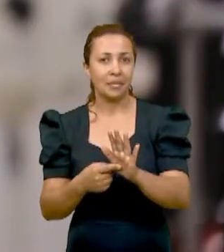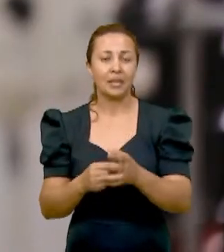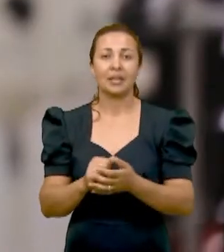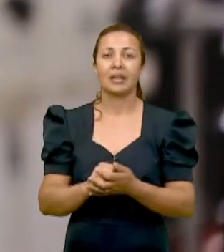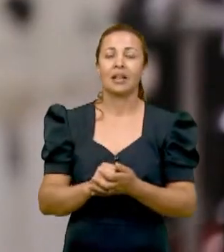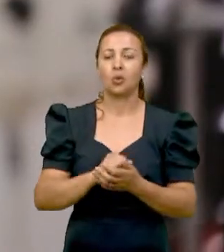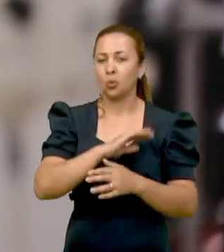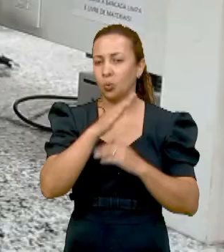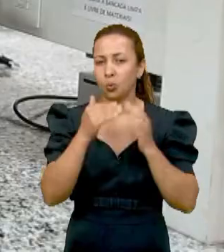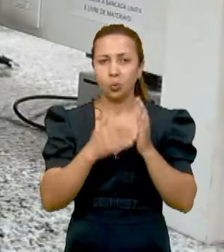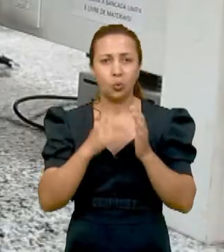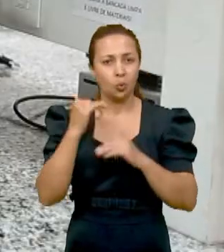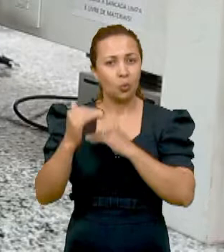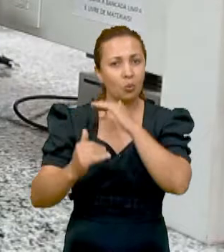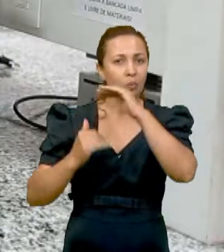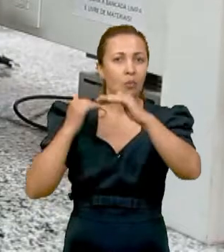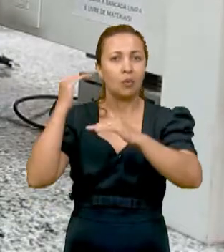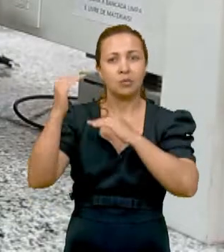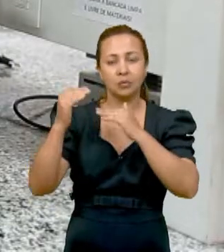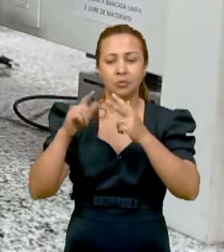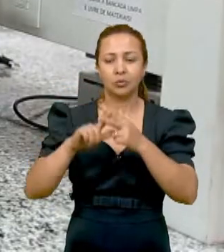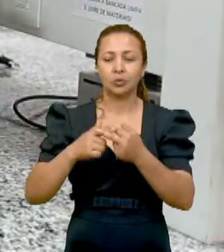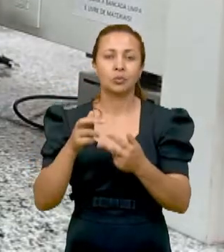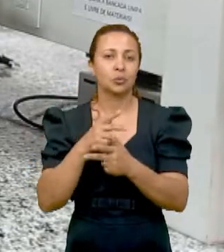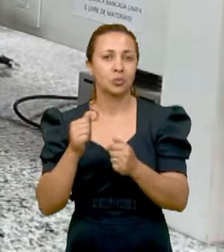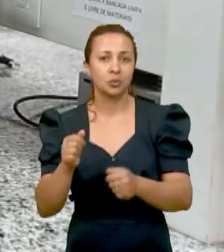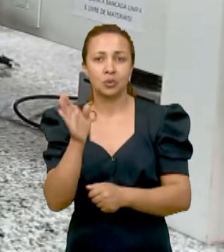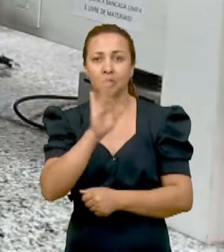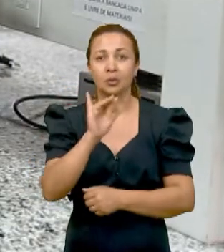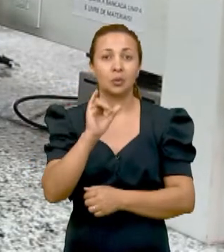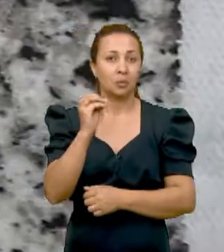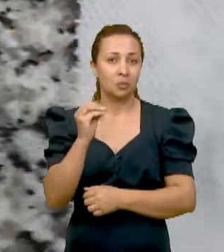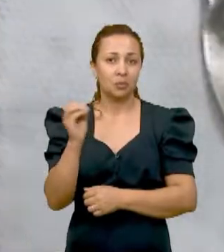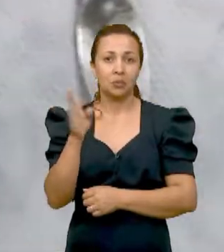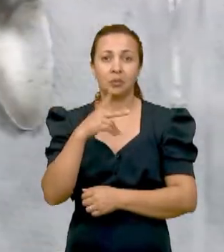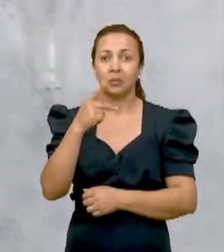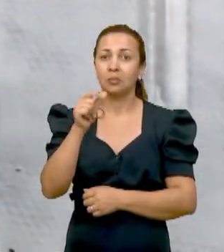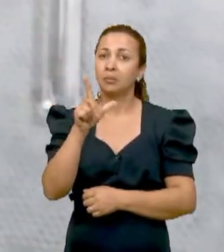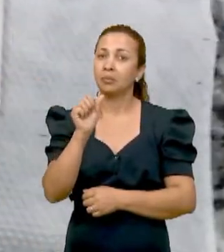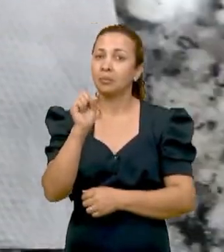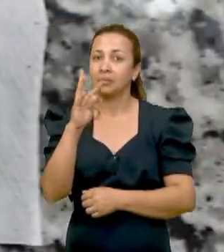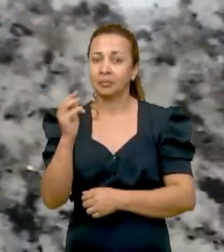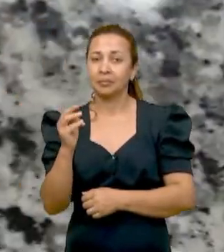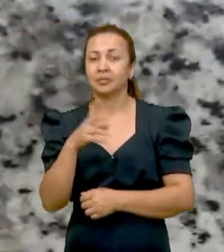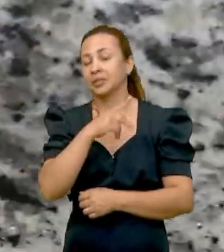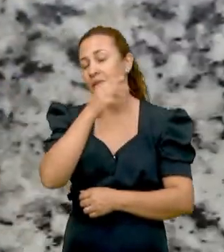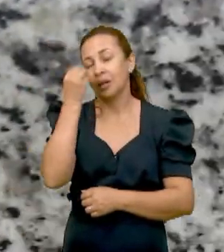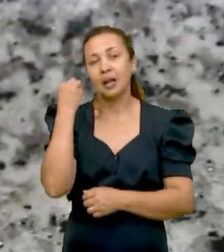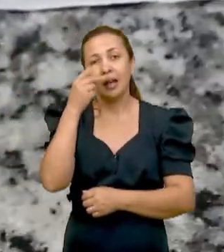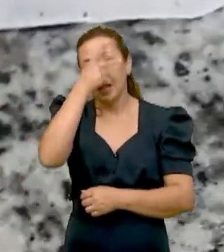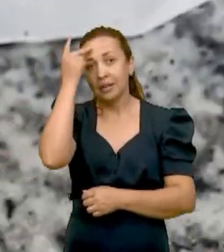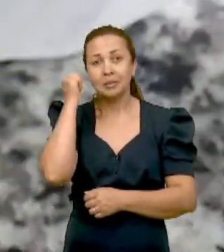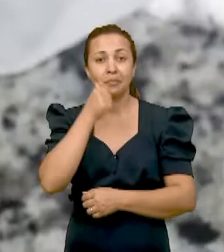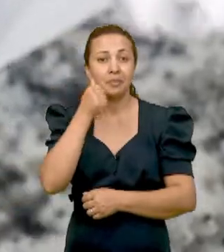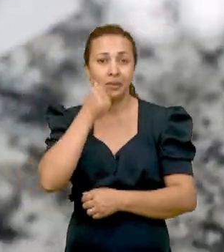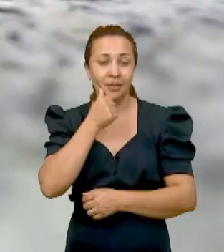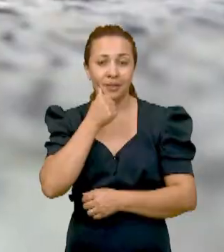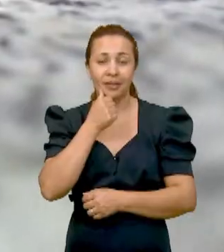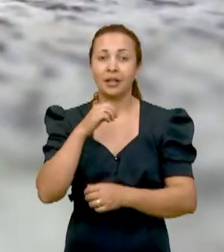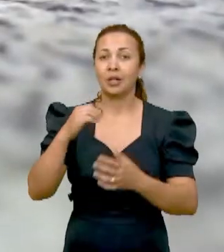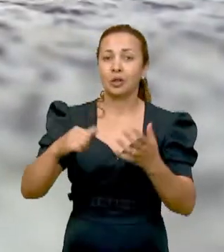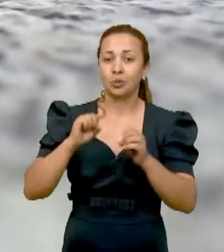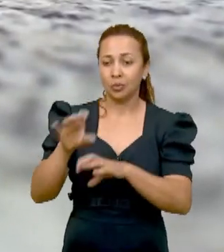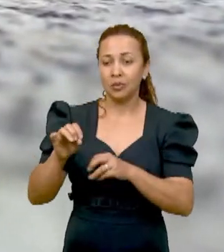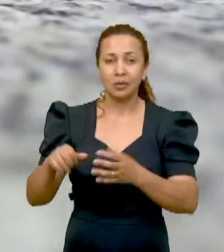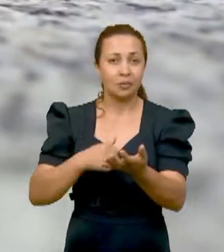todo o processo de produção do bioplástico para as meninas, que são as meninas da educação básica, produção de